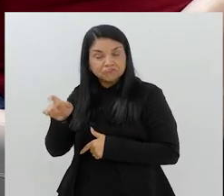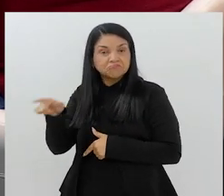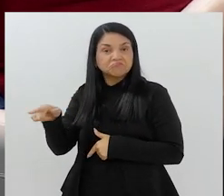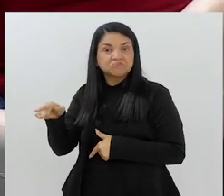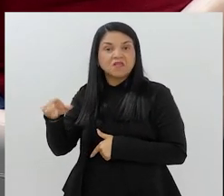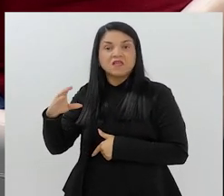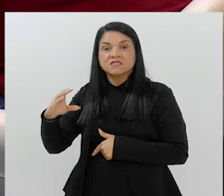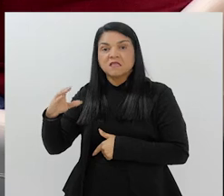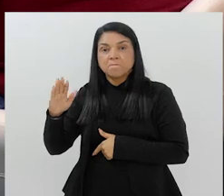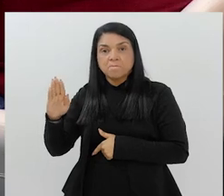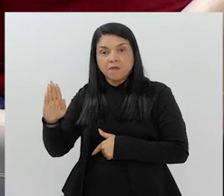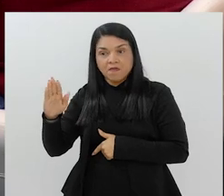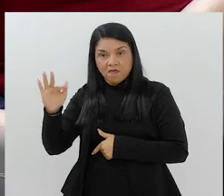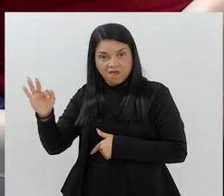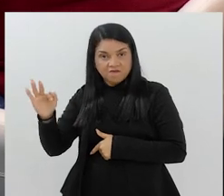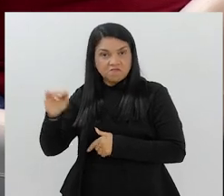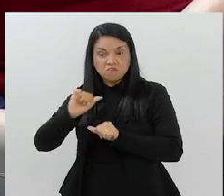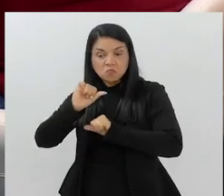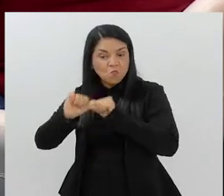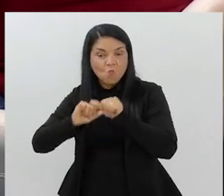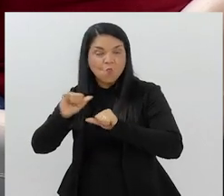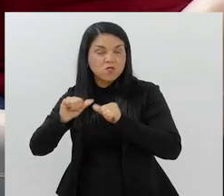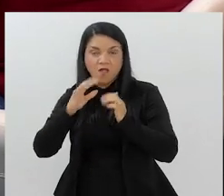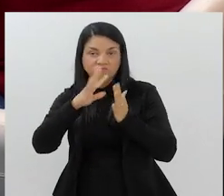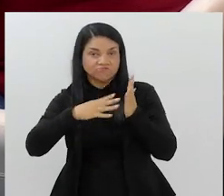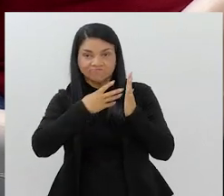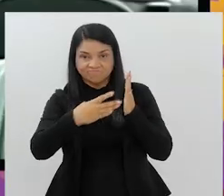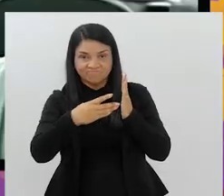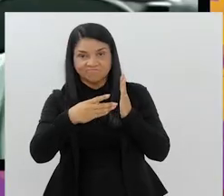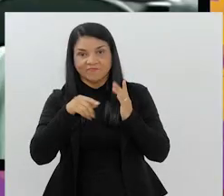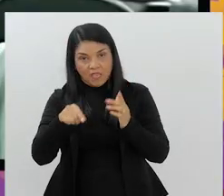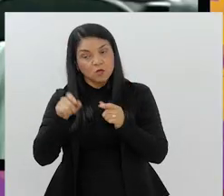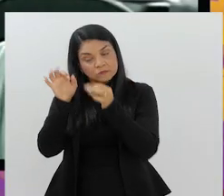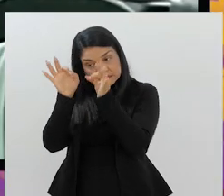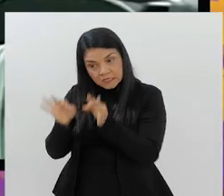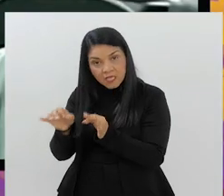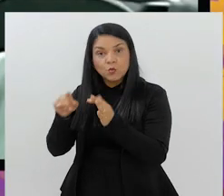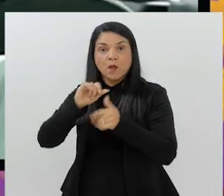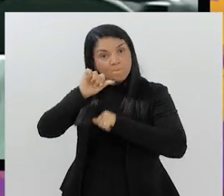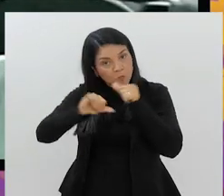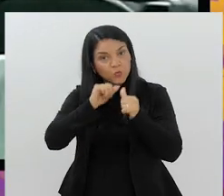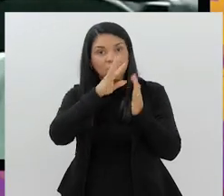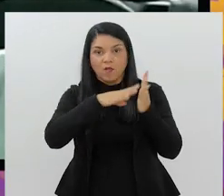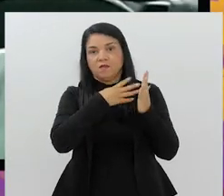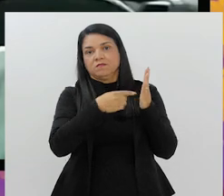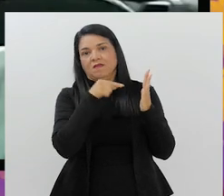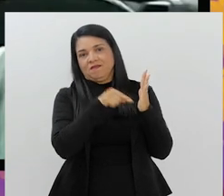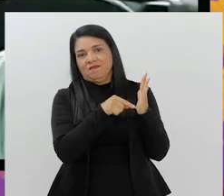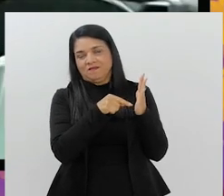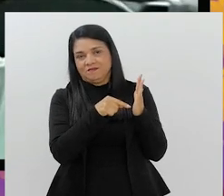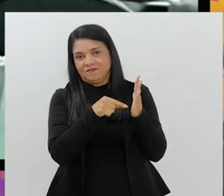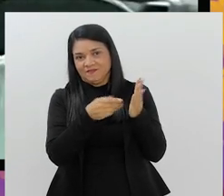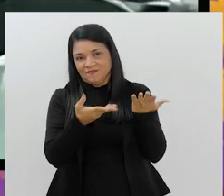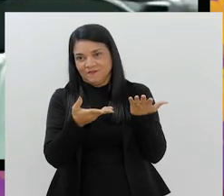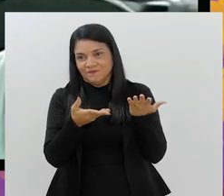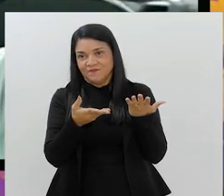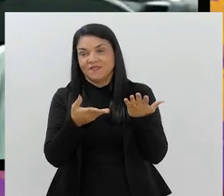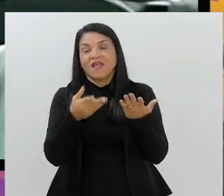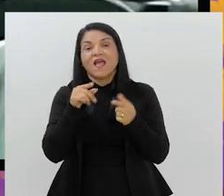mudar o seu calendário. Com certeza. decente. Com certeza. Era mais correto a ser feito. Eu concordo com você.